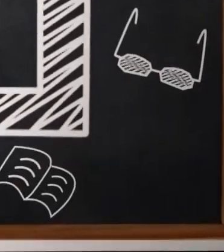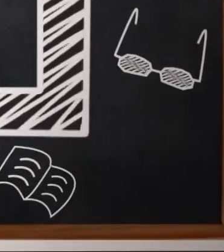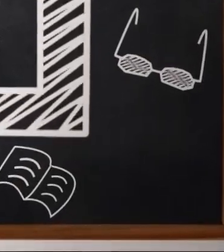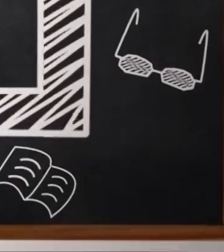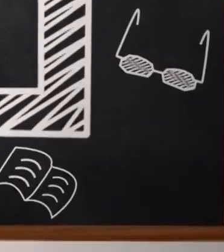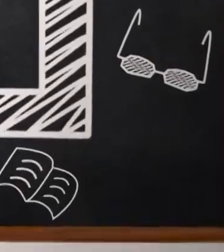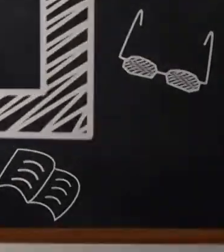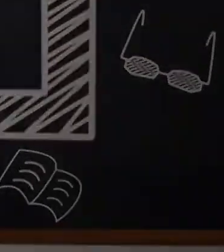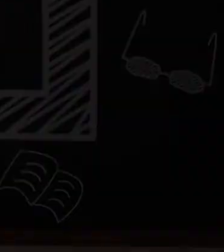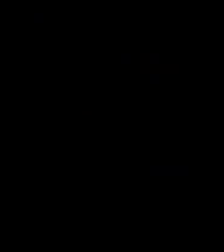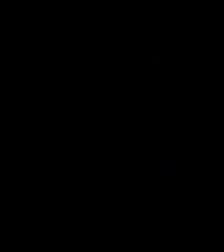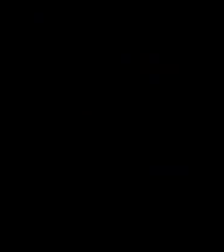Legenda Adriana